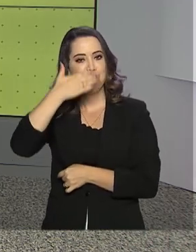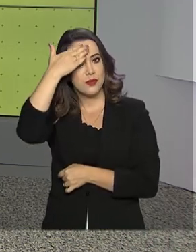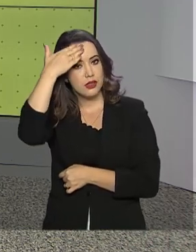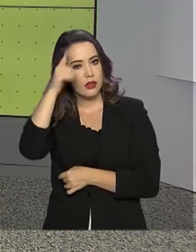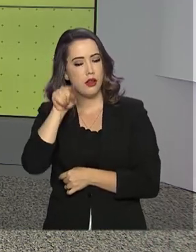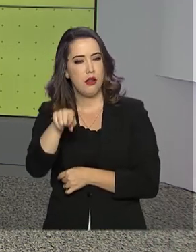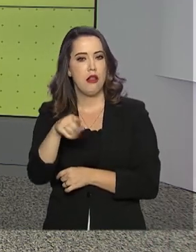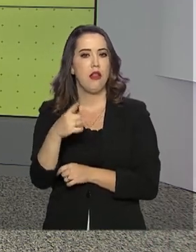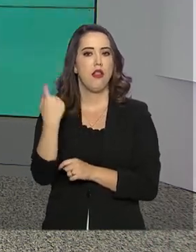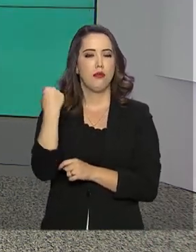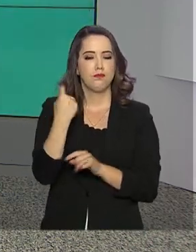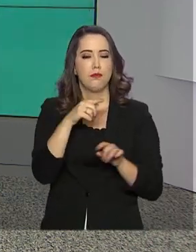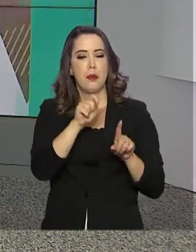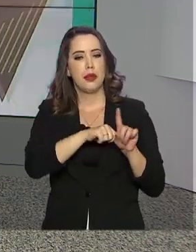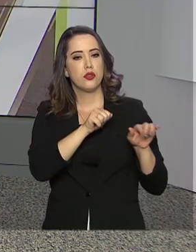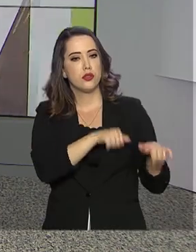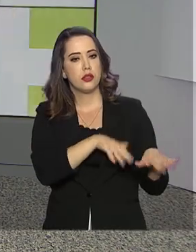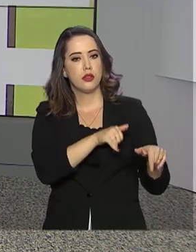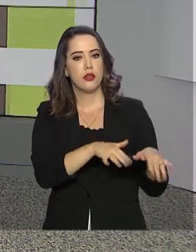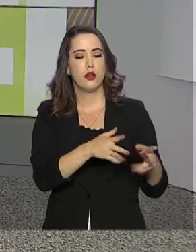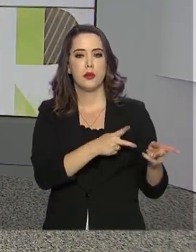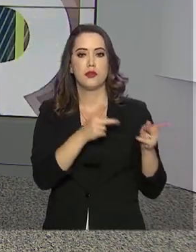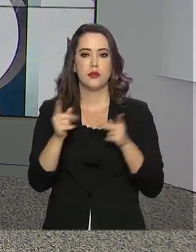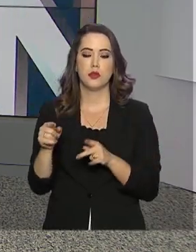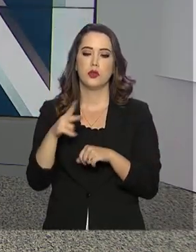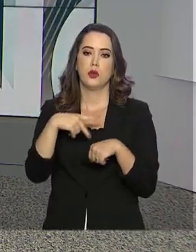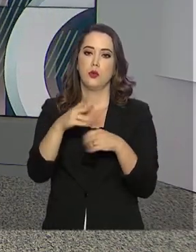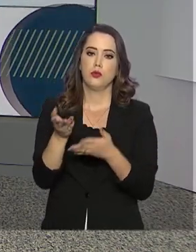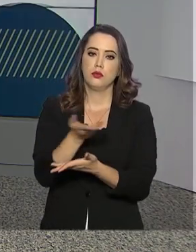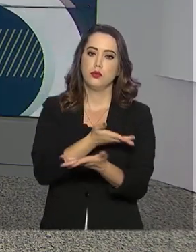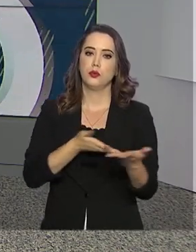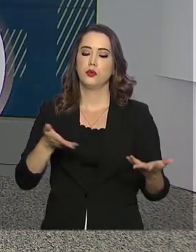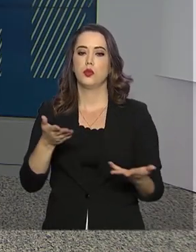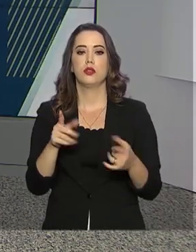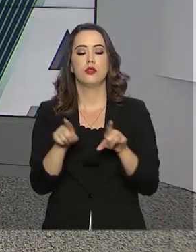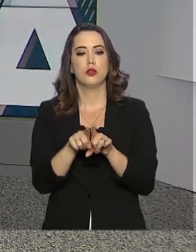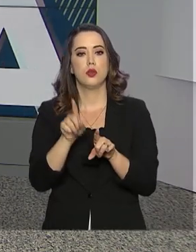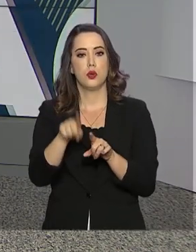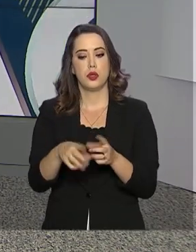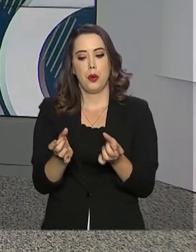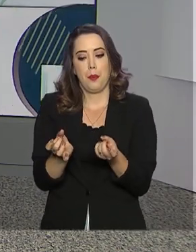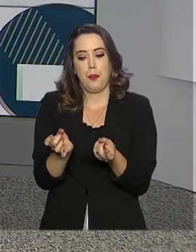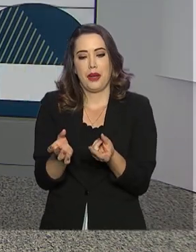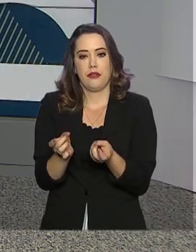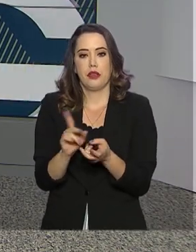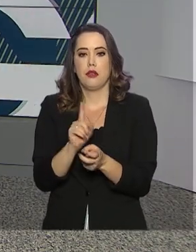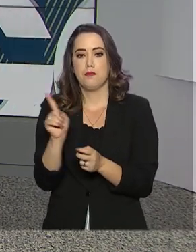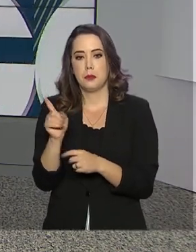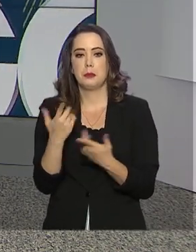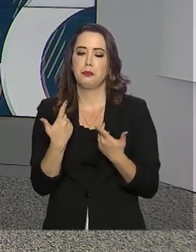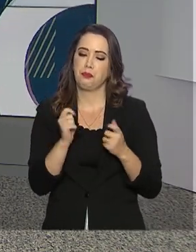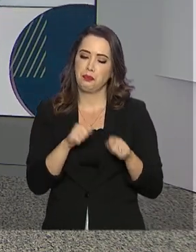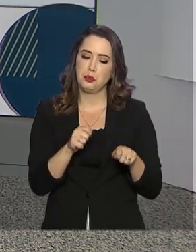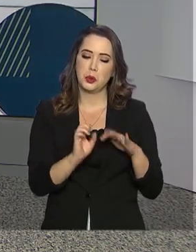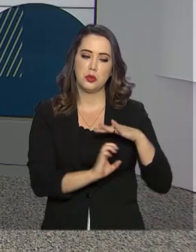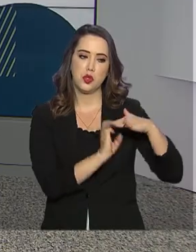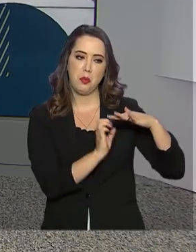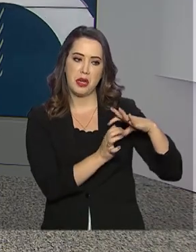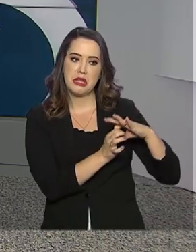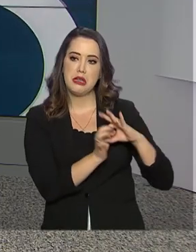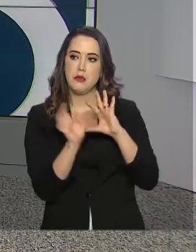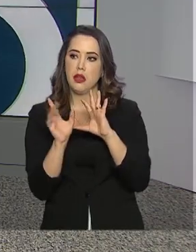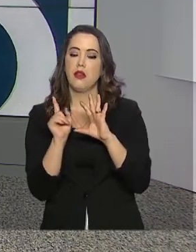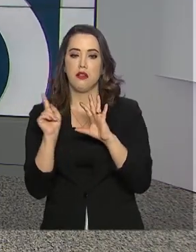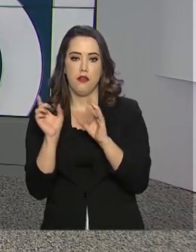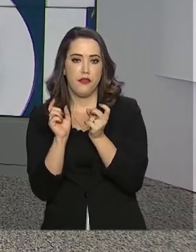negociando a abertura de mercado para produtos brasileiros. Segundo a ministra, a habilitação de novos frigoríficos é resultado